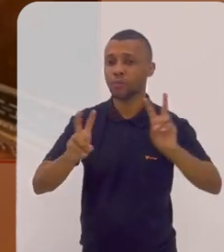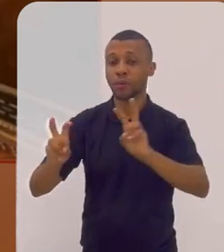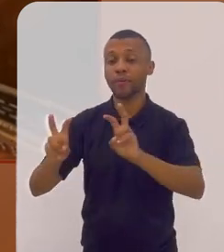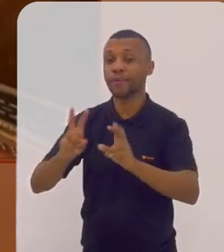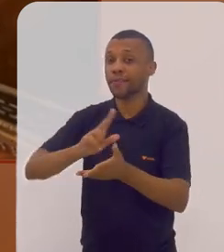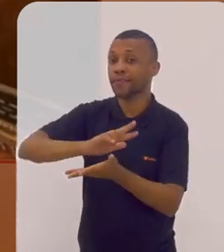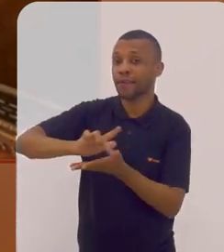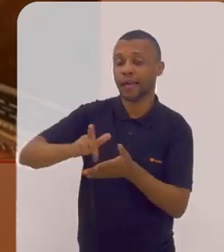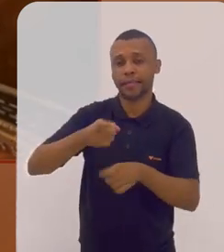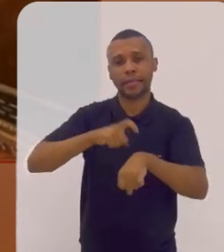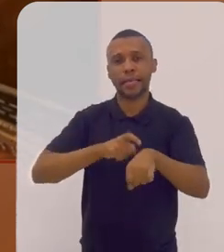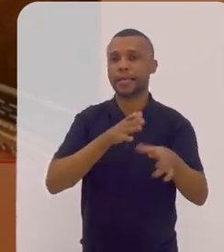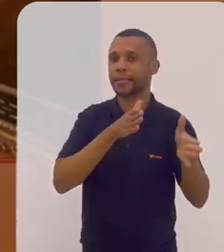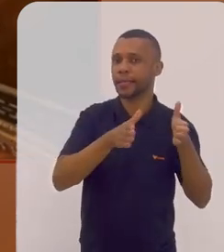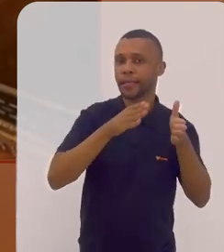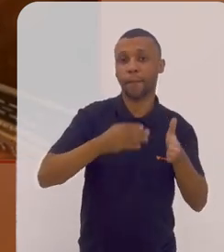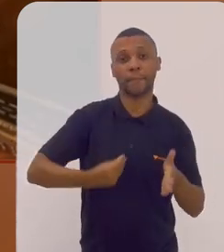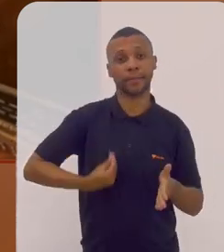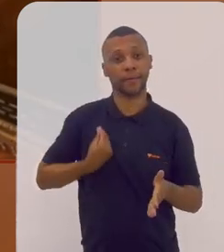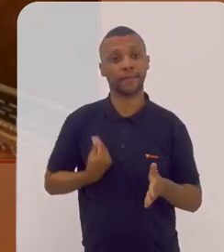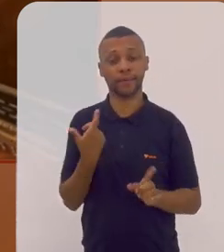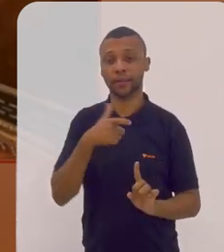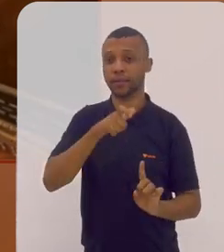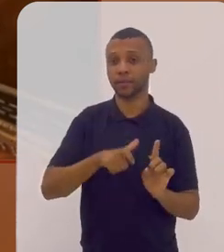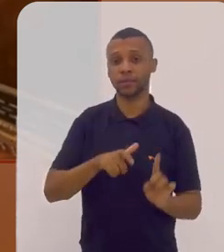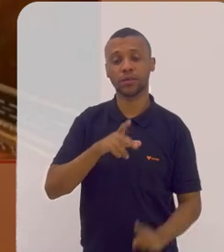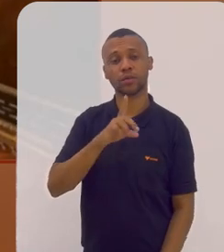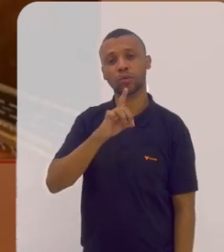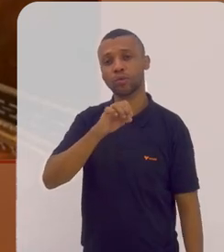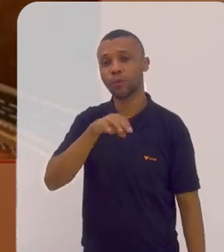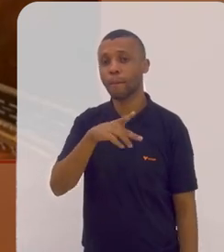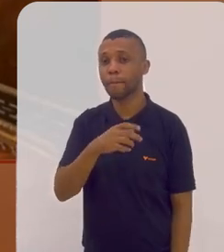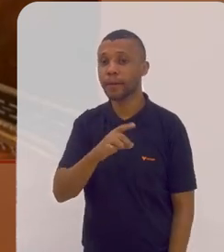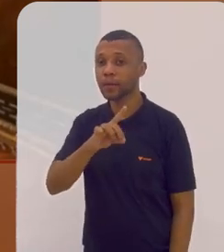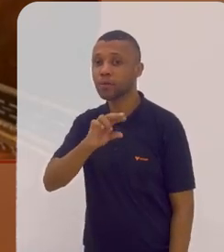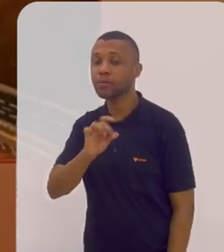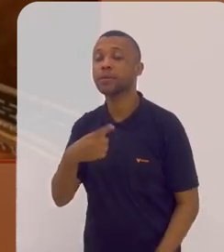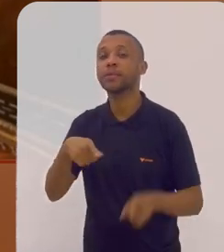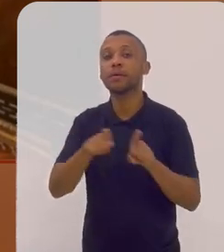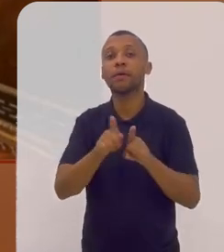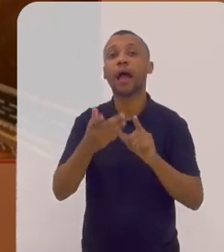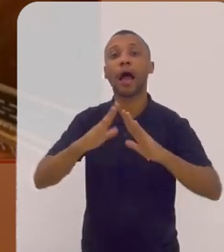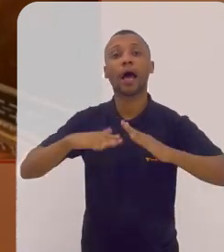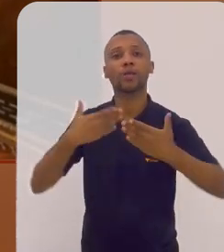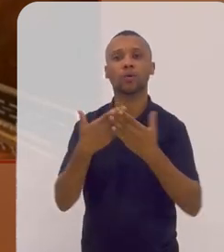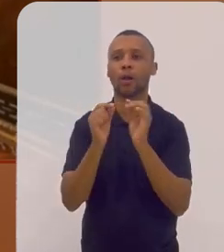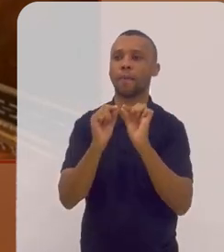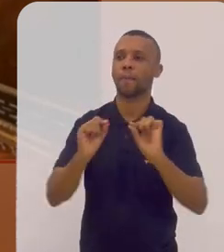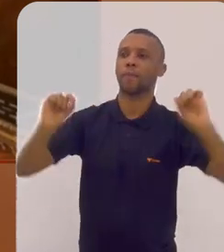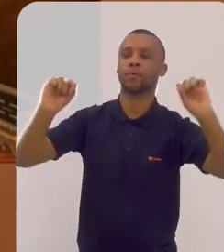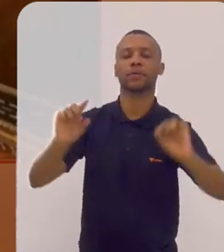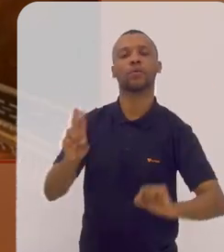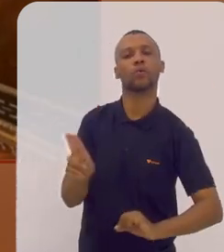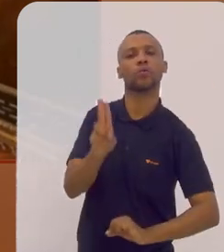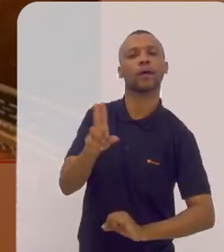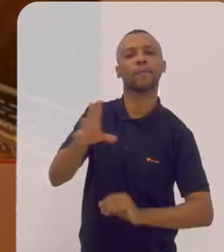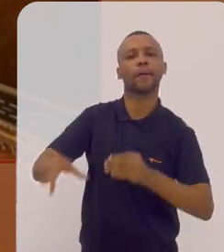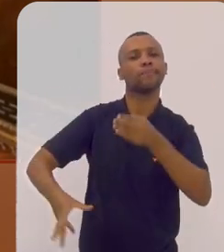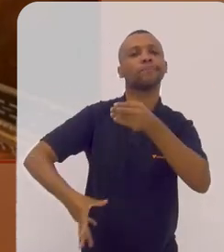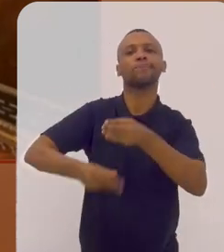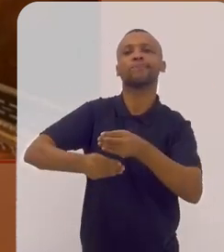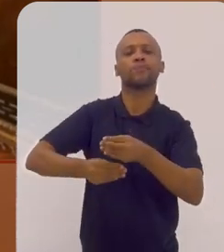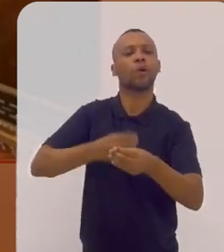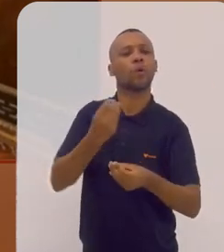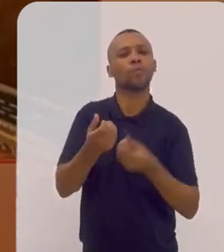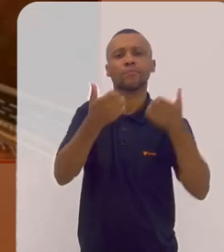etapas de sua vida como compositor e isso está sendo muito utilizado pelas escolas para complementar como